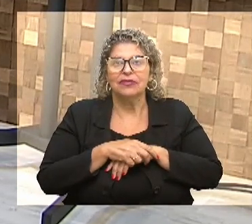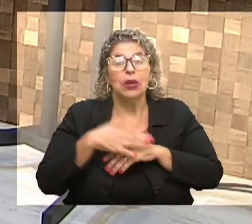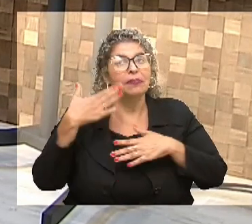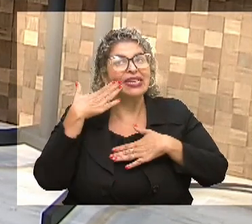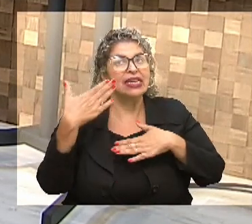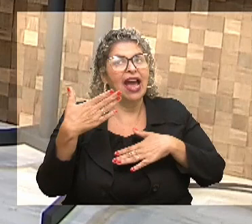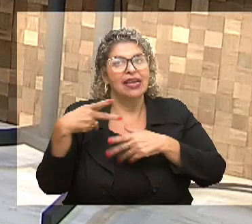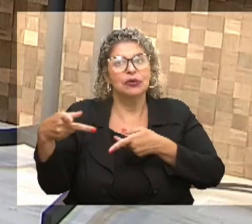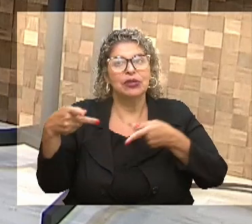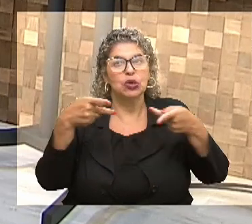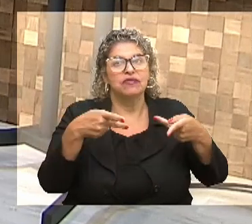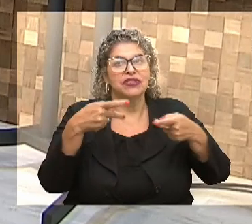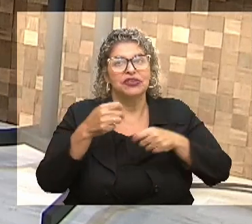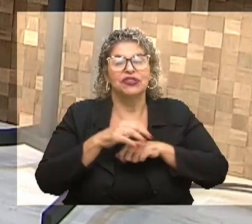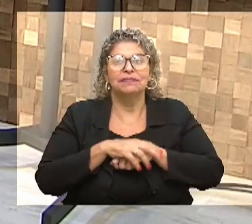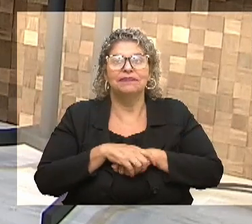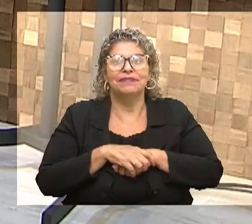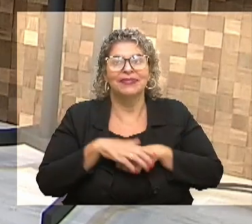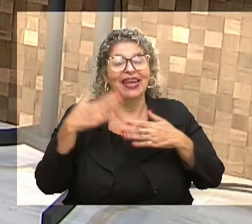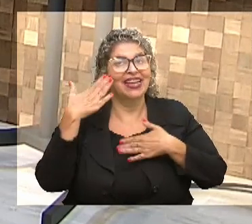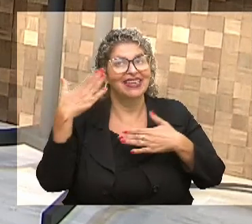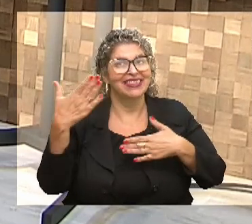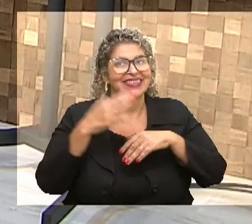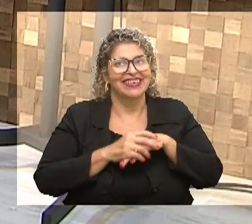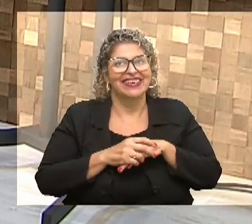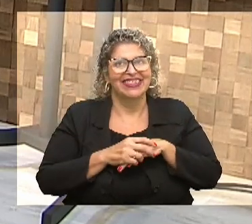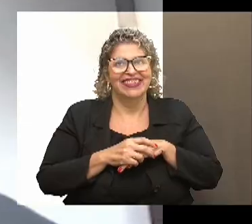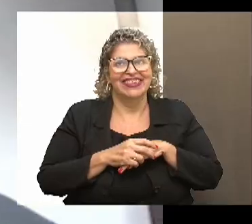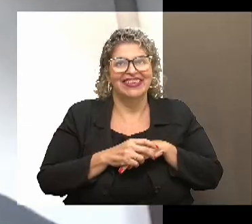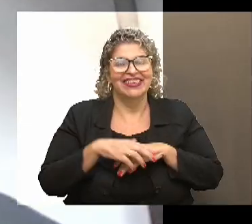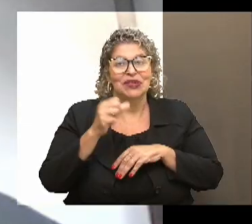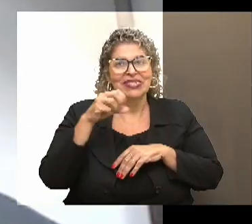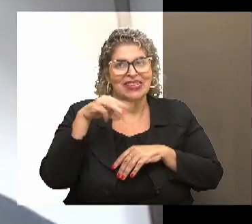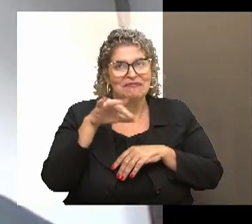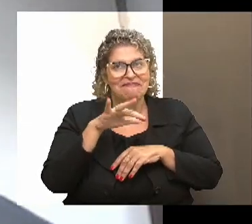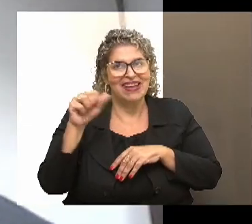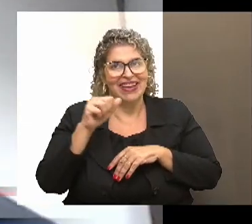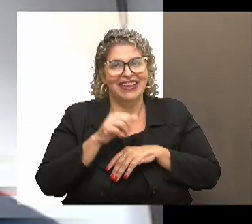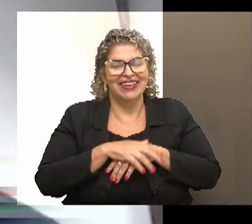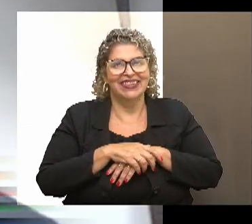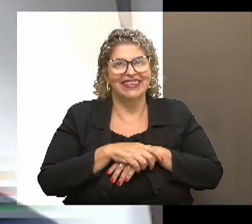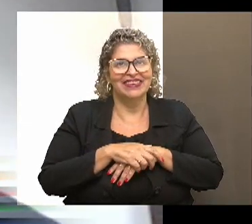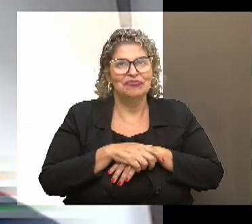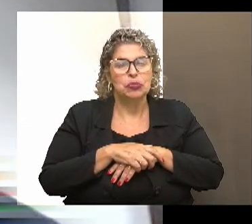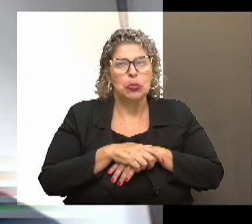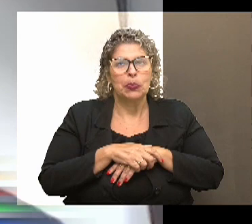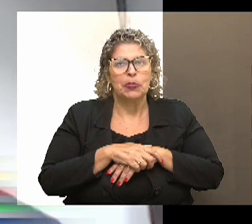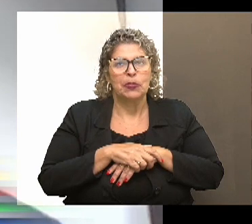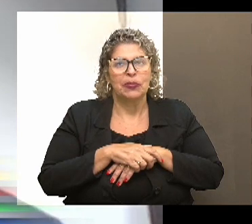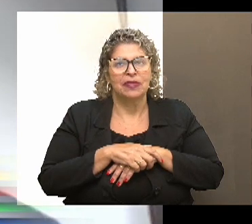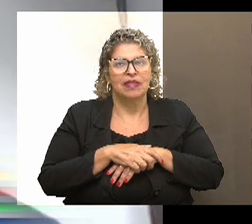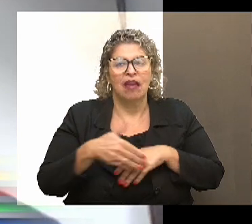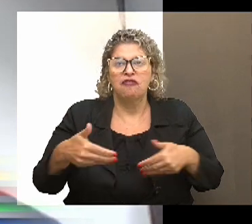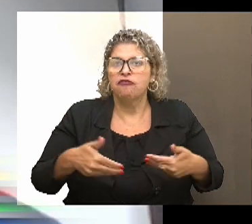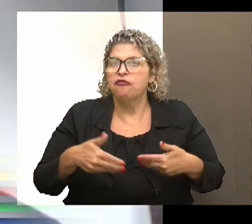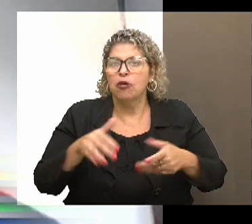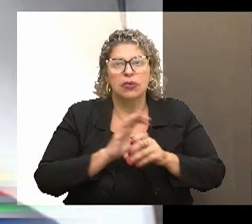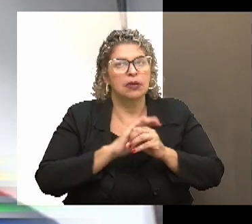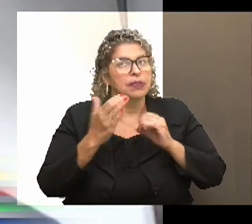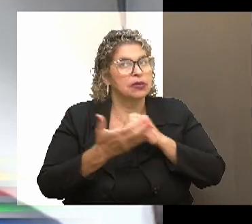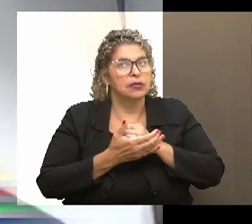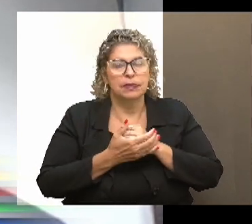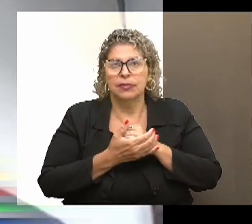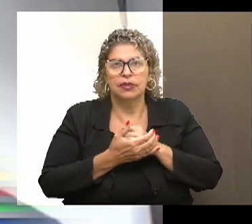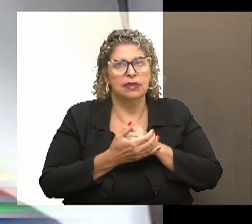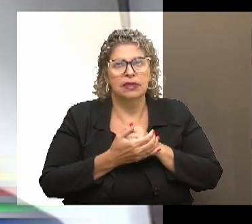hein? Obrigado pelo convite. Agradeço também a Samara, produtora, que entrou em contato comigo. E só para finalizar, a fome durante a pandemia não